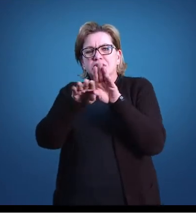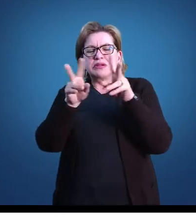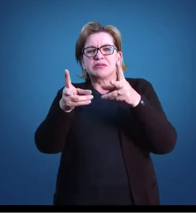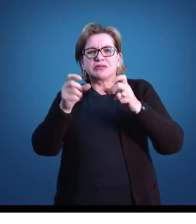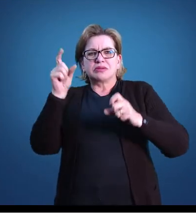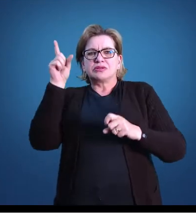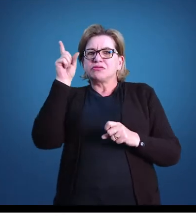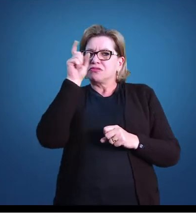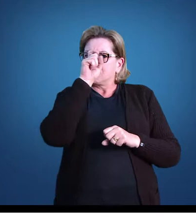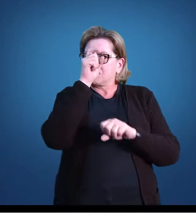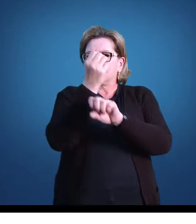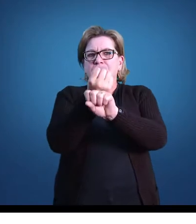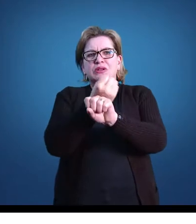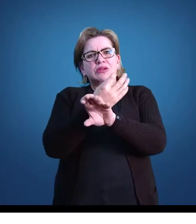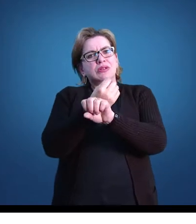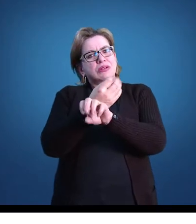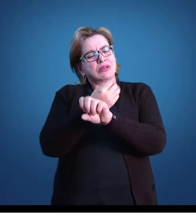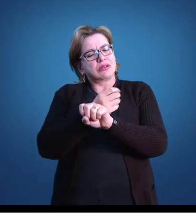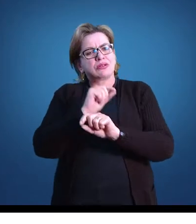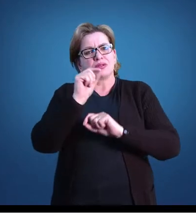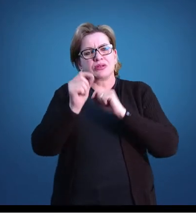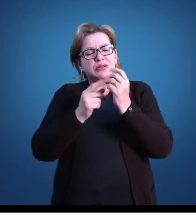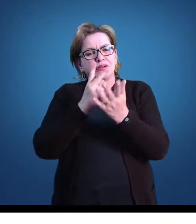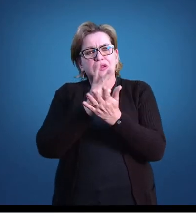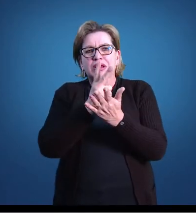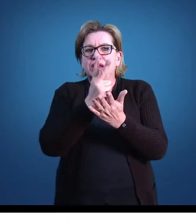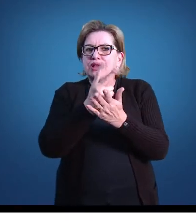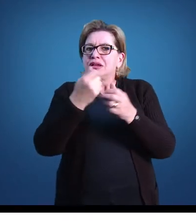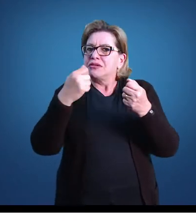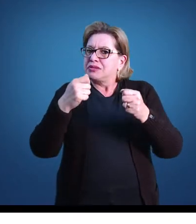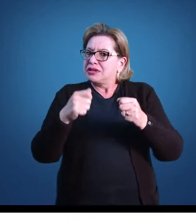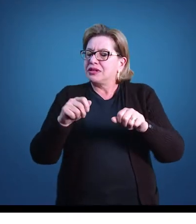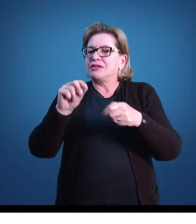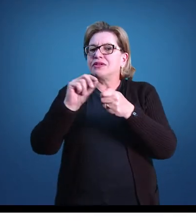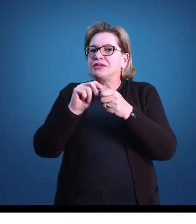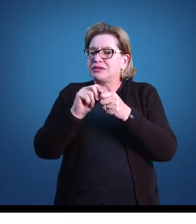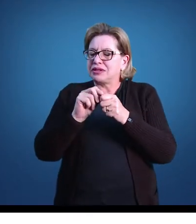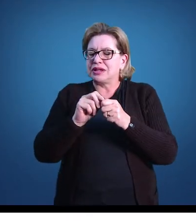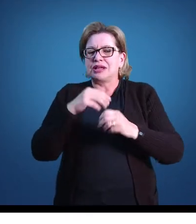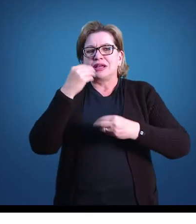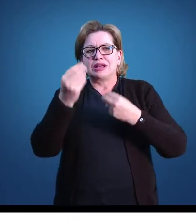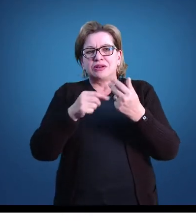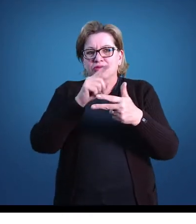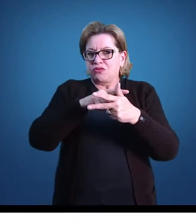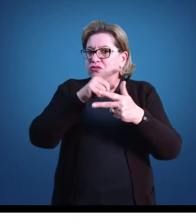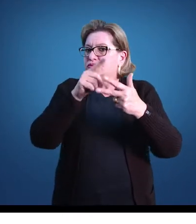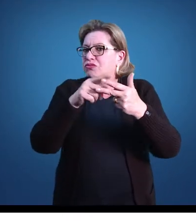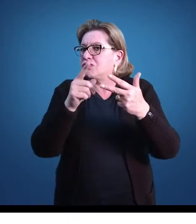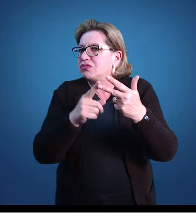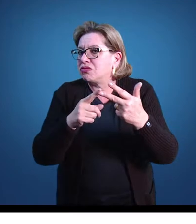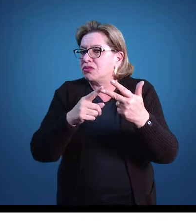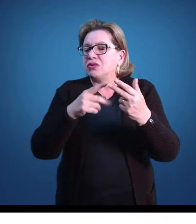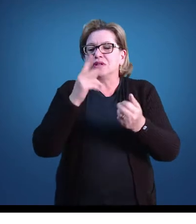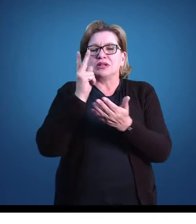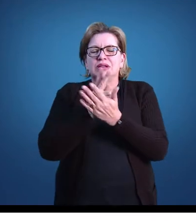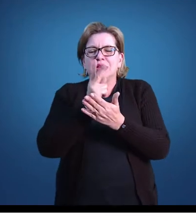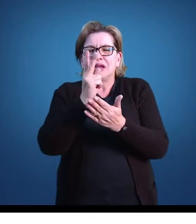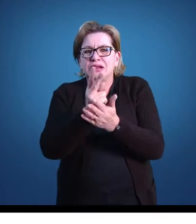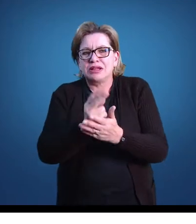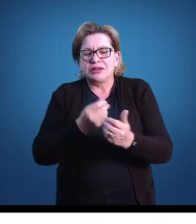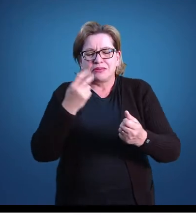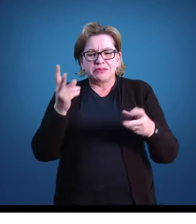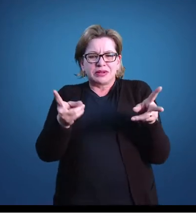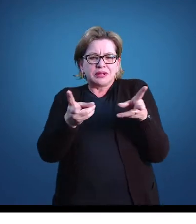aprendizagem. Serão avaliações contínuas, cumulativas e diagnóstica, levando em consideração as